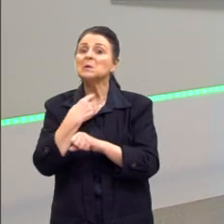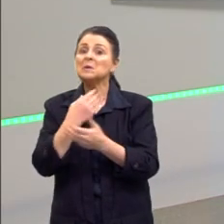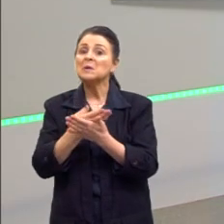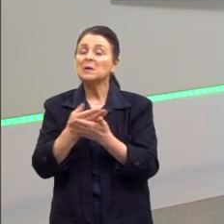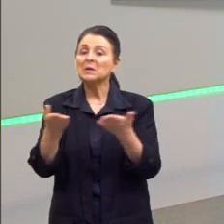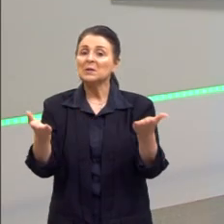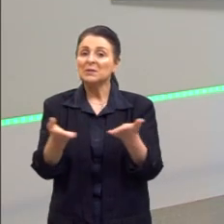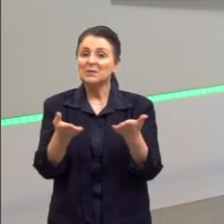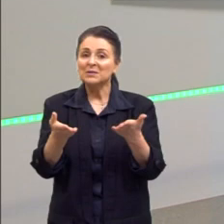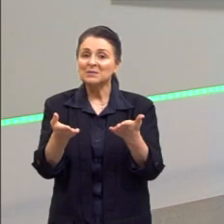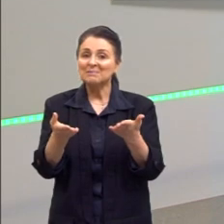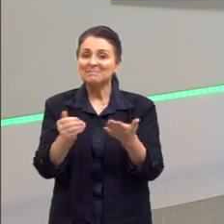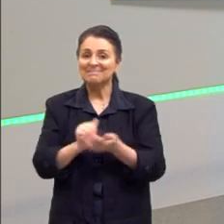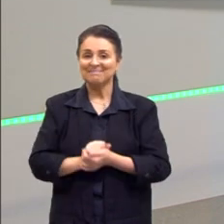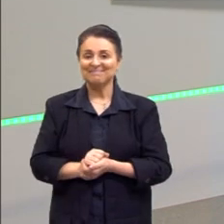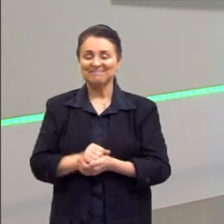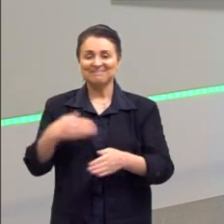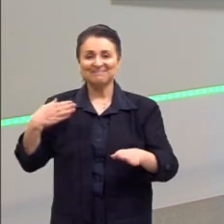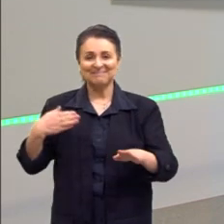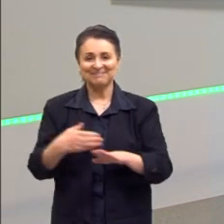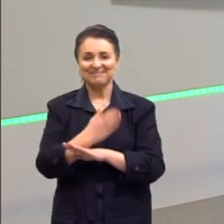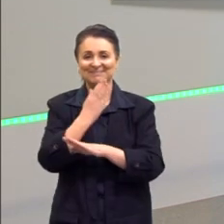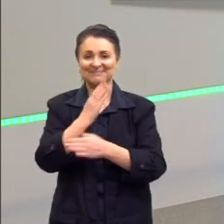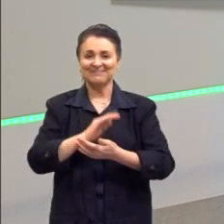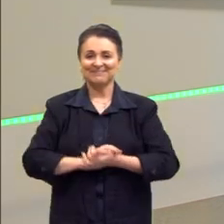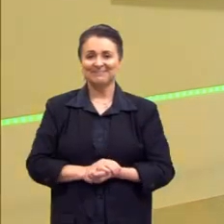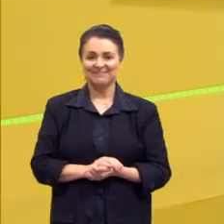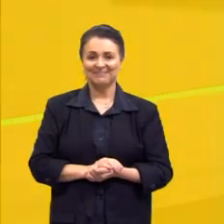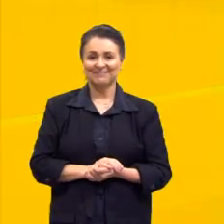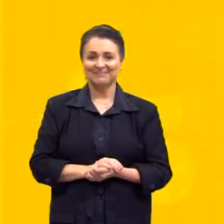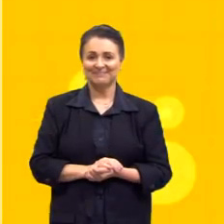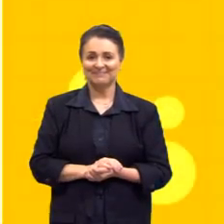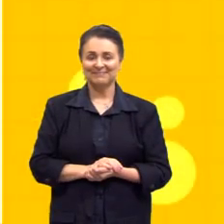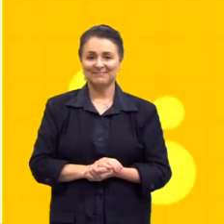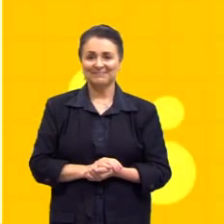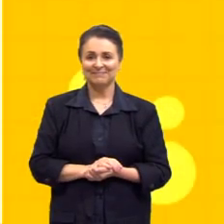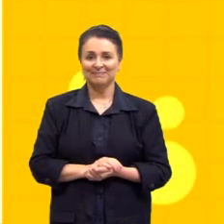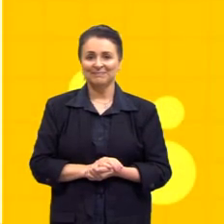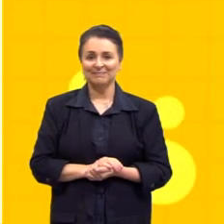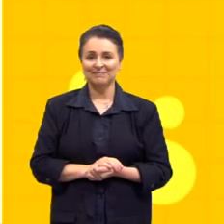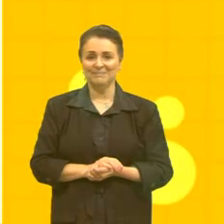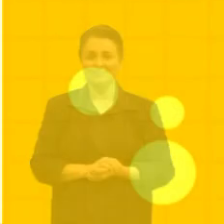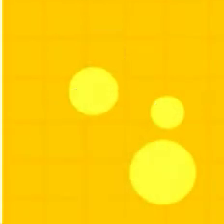aula de hoje. E partiu passar. passar. E